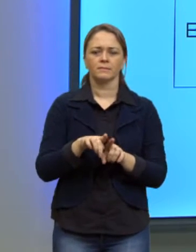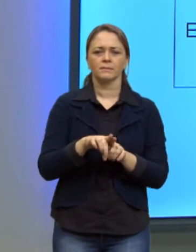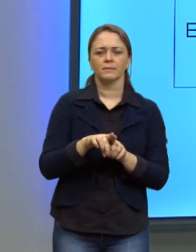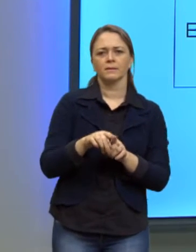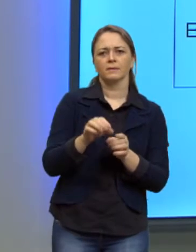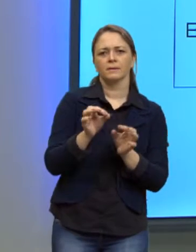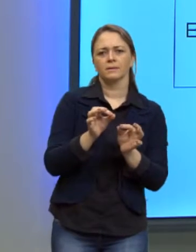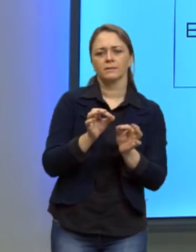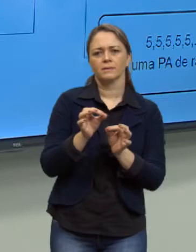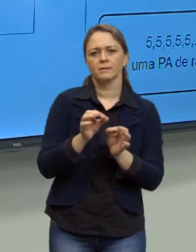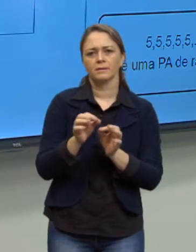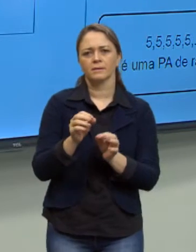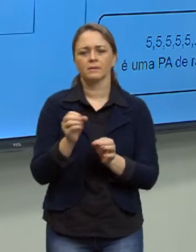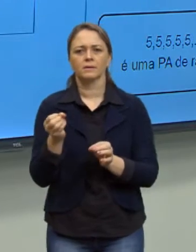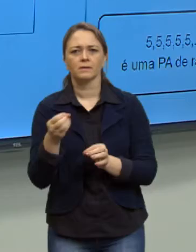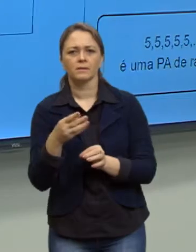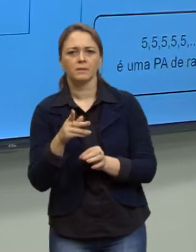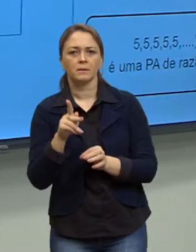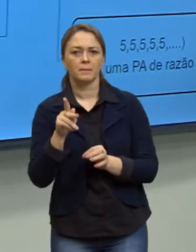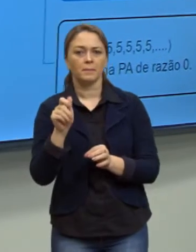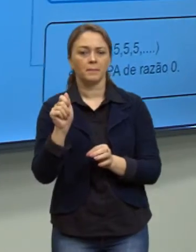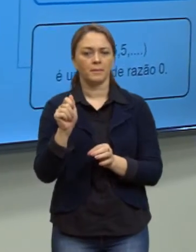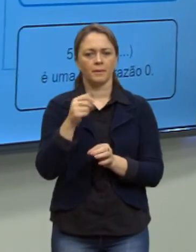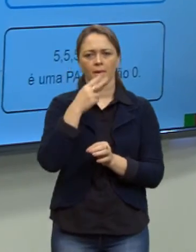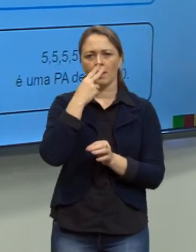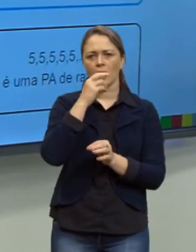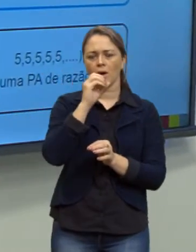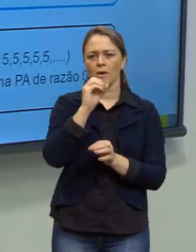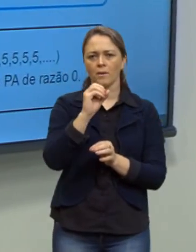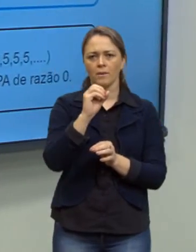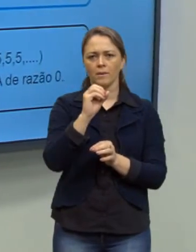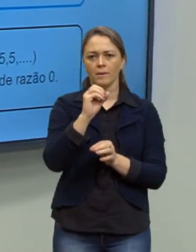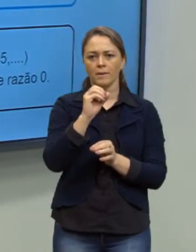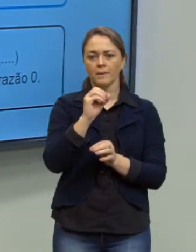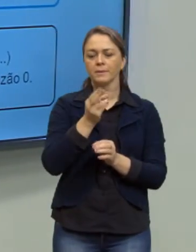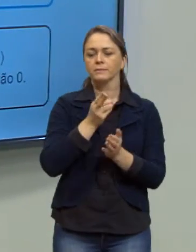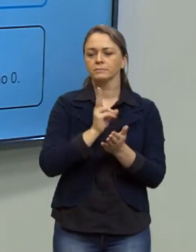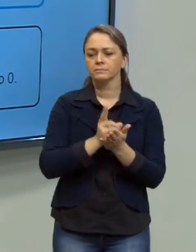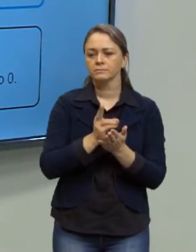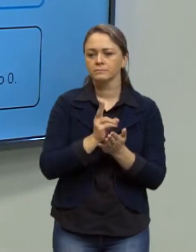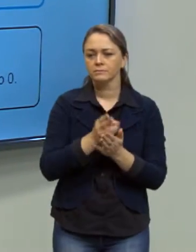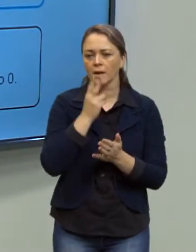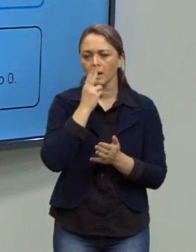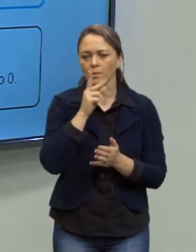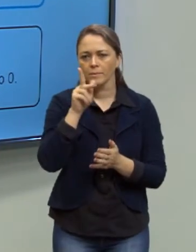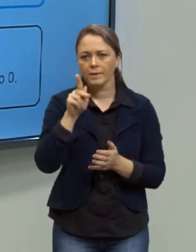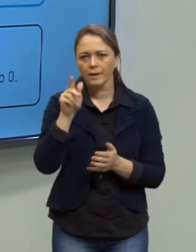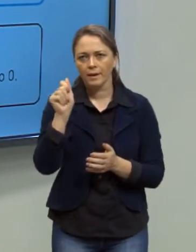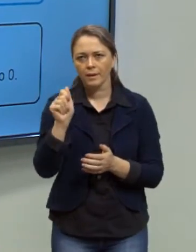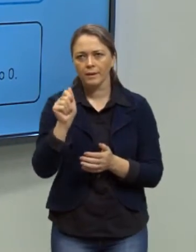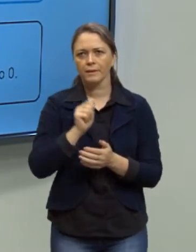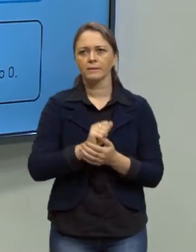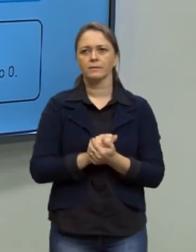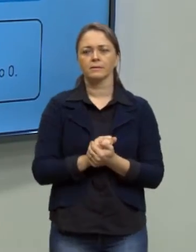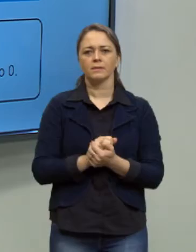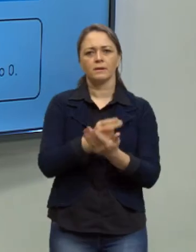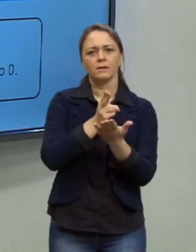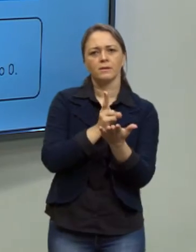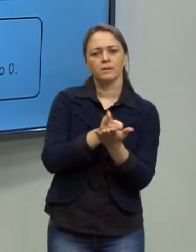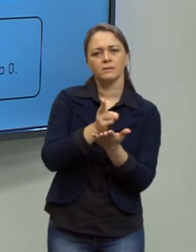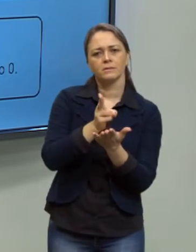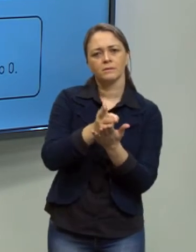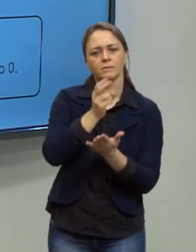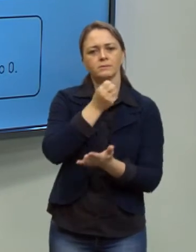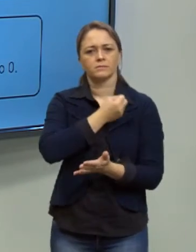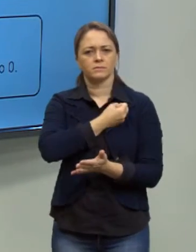formam esta PA é zero. Mas não deixa de ser uma PA, certo? Ela é uma PA, ela é uma sequência de